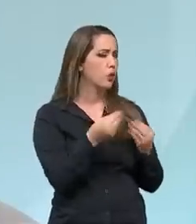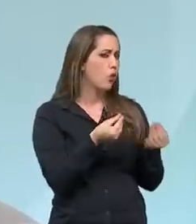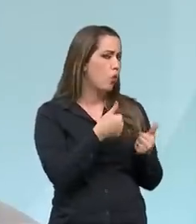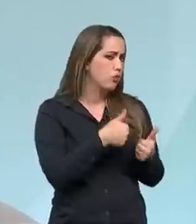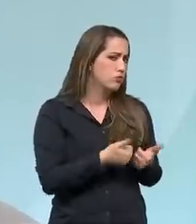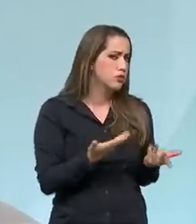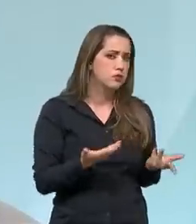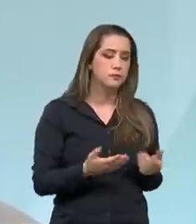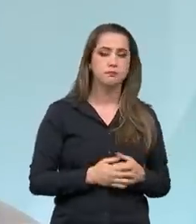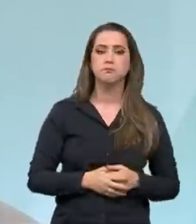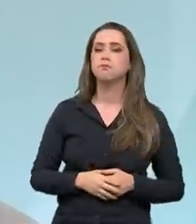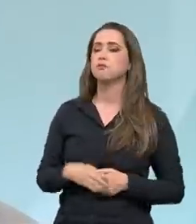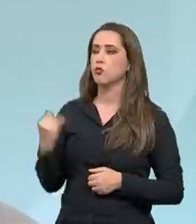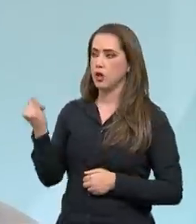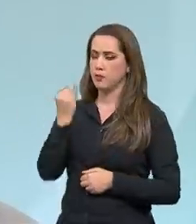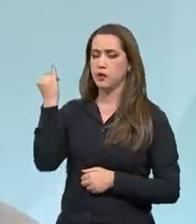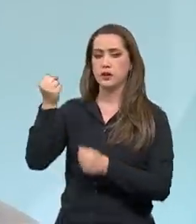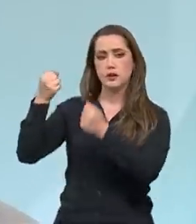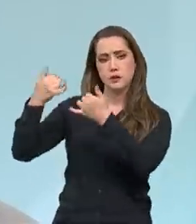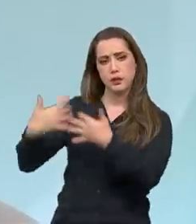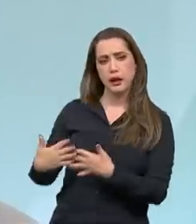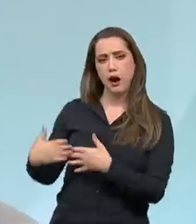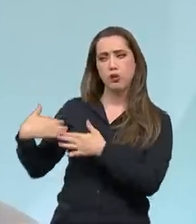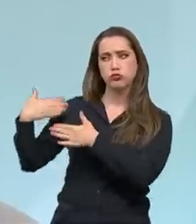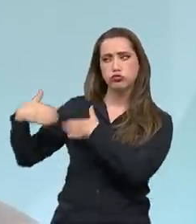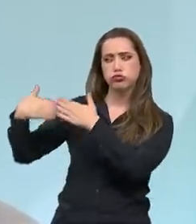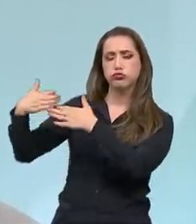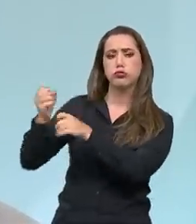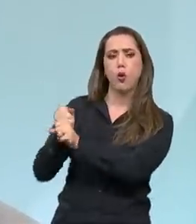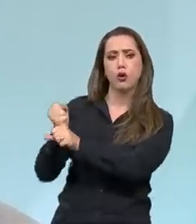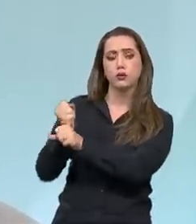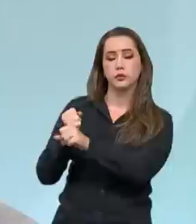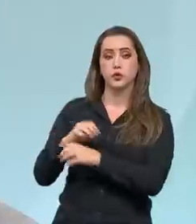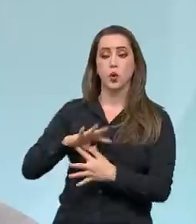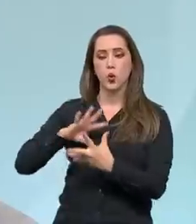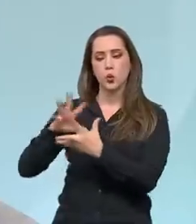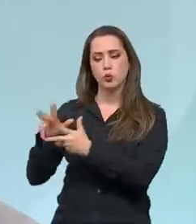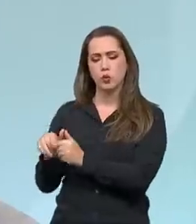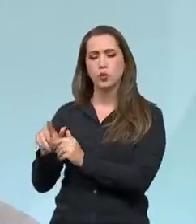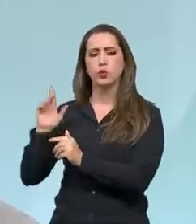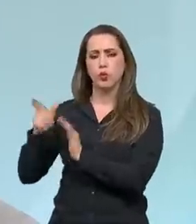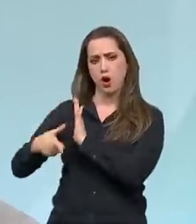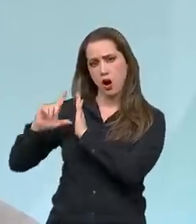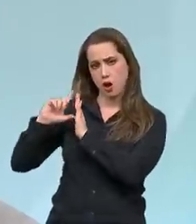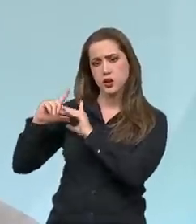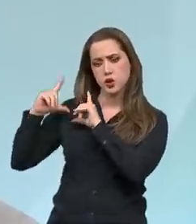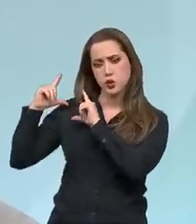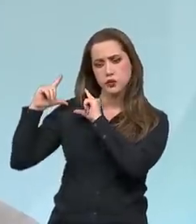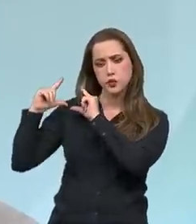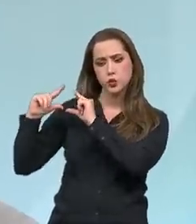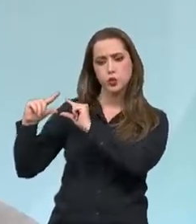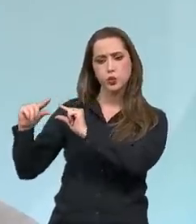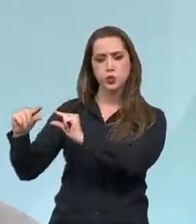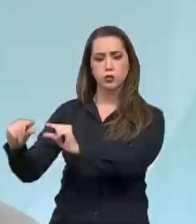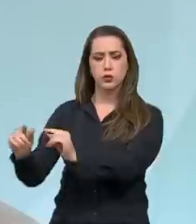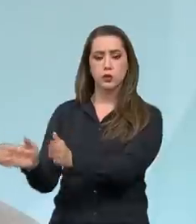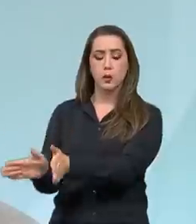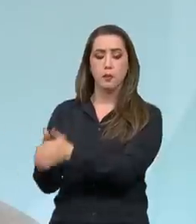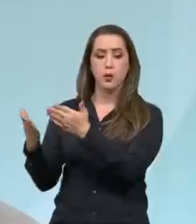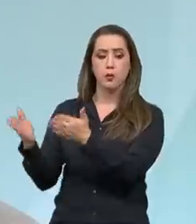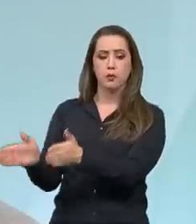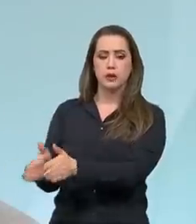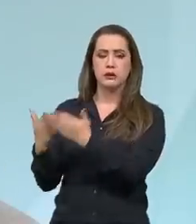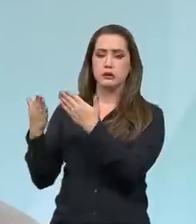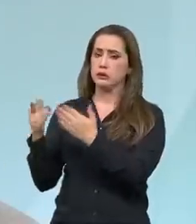pontuar alguns movimentos dos últimos anos. O mundo vinha reduzindo de uma forma continuada a pobreza